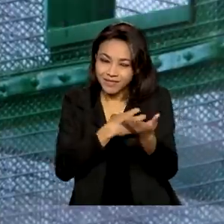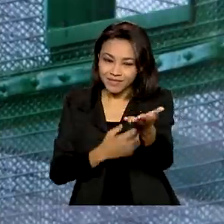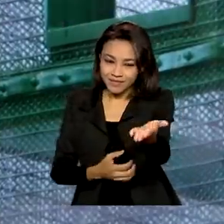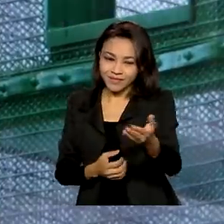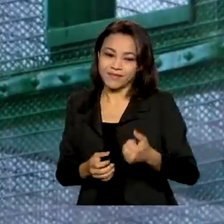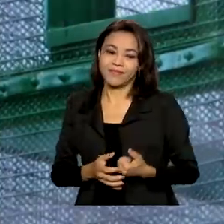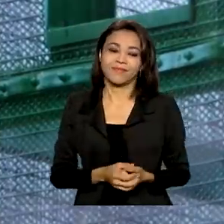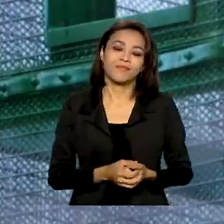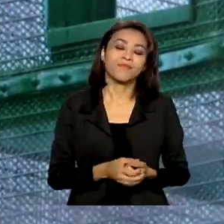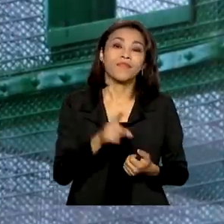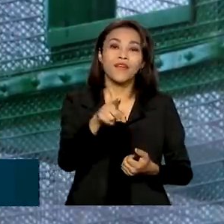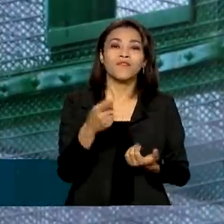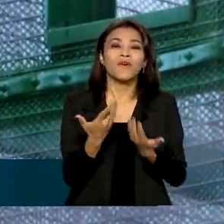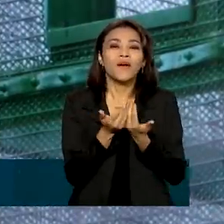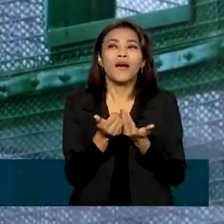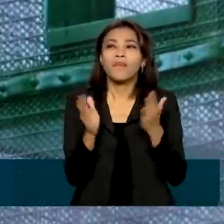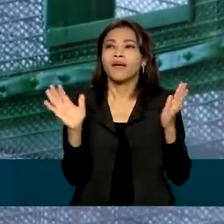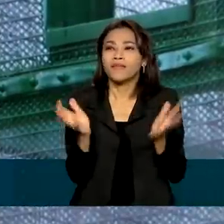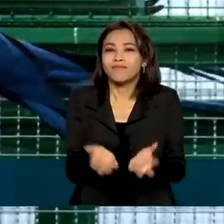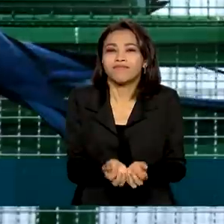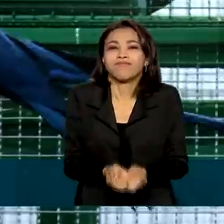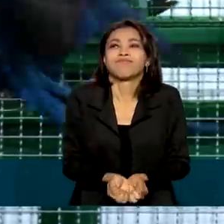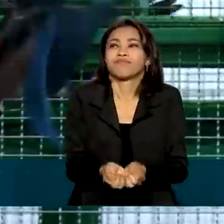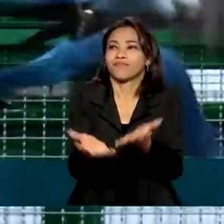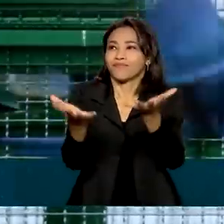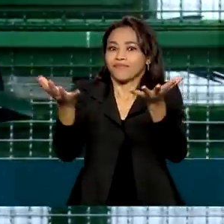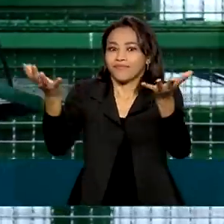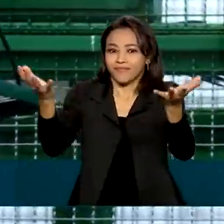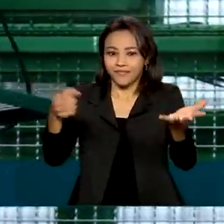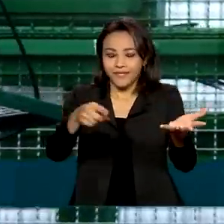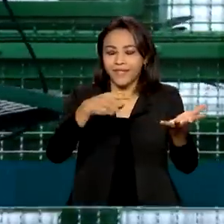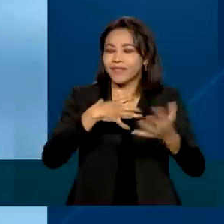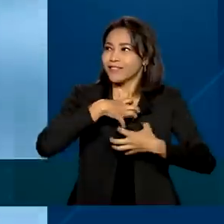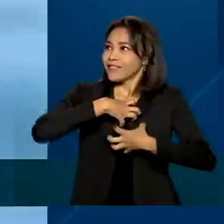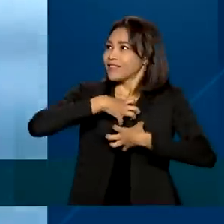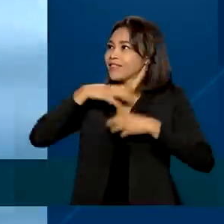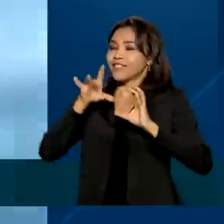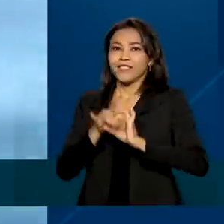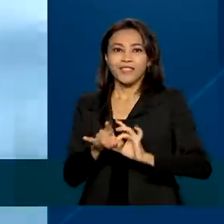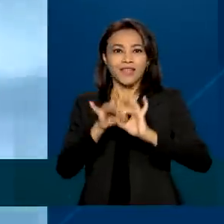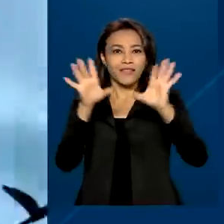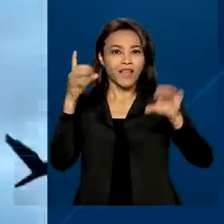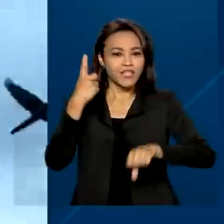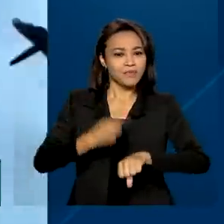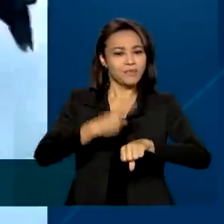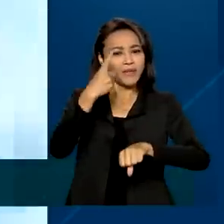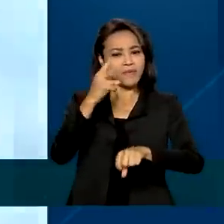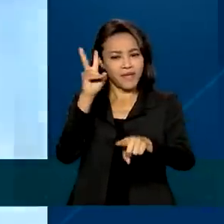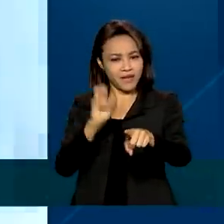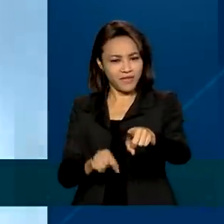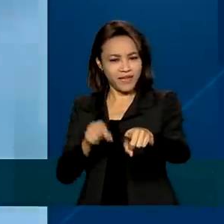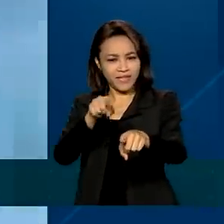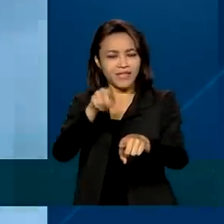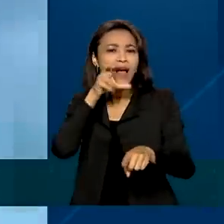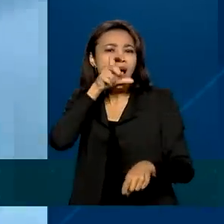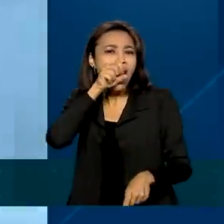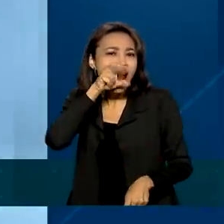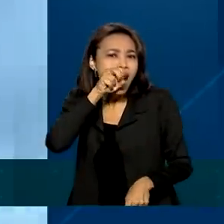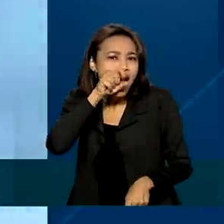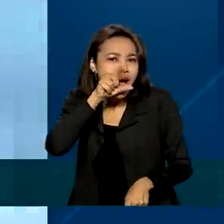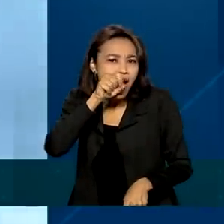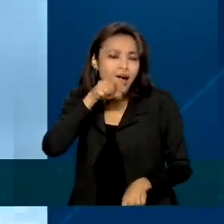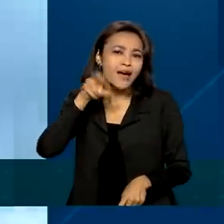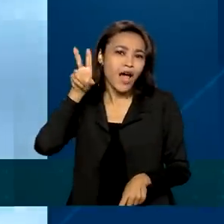portas foram abertas e, aos poucos, a descoberta da liberdade. E pela primeira vez, a ararinha azul ganha